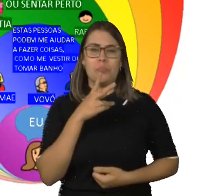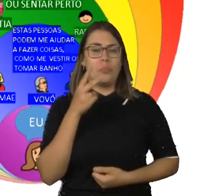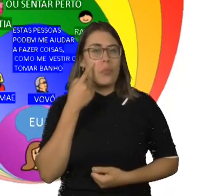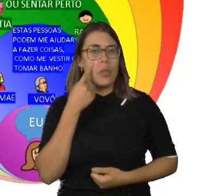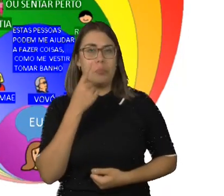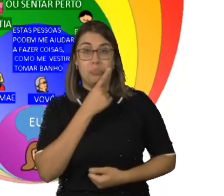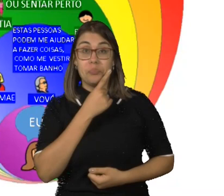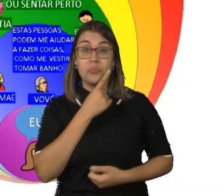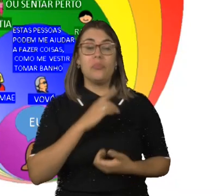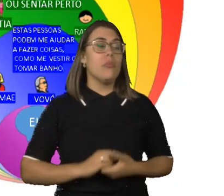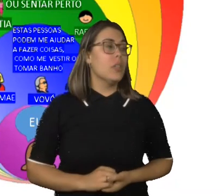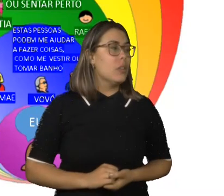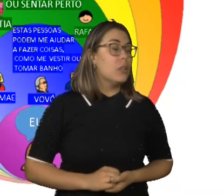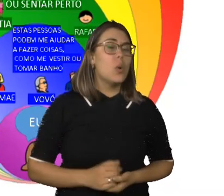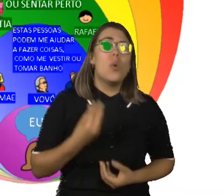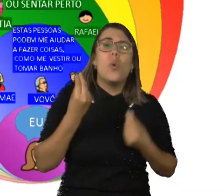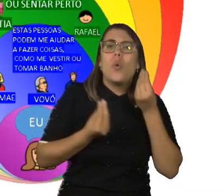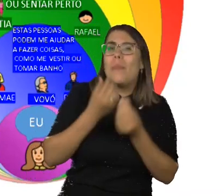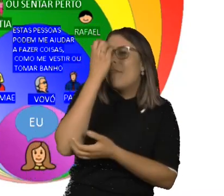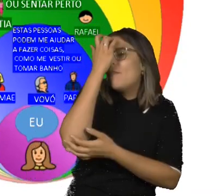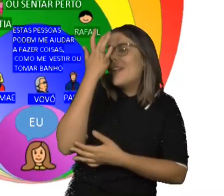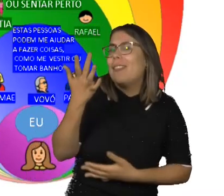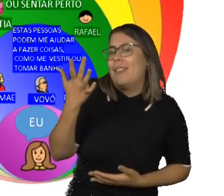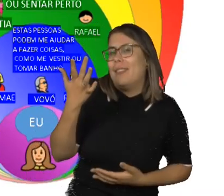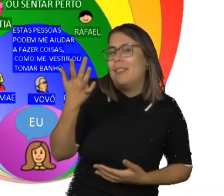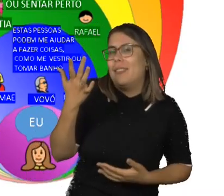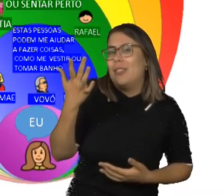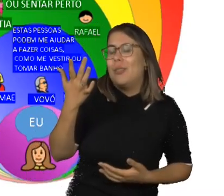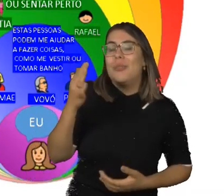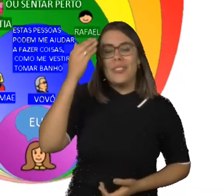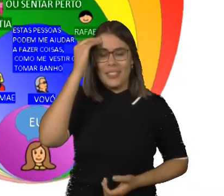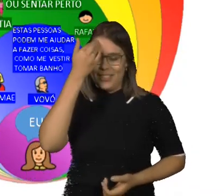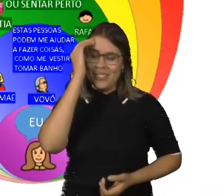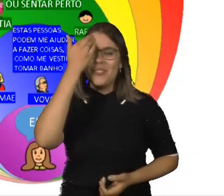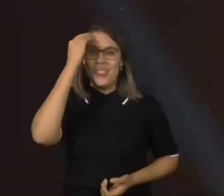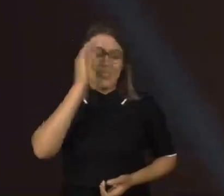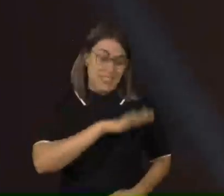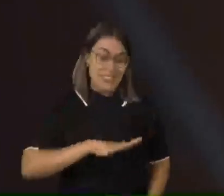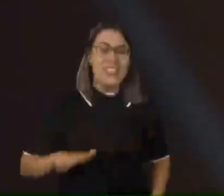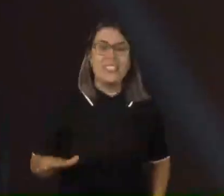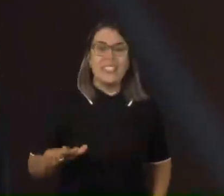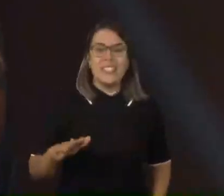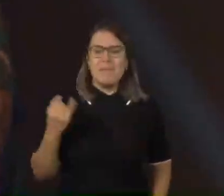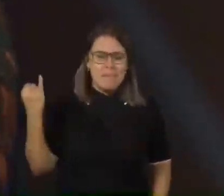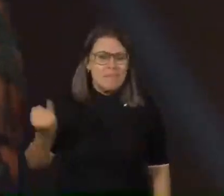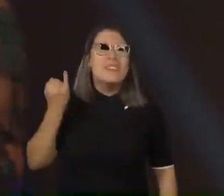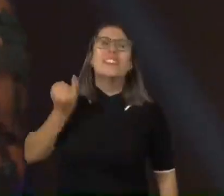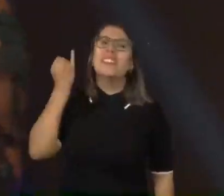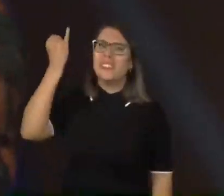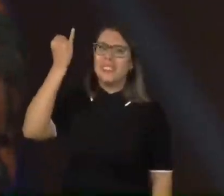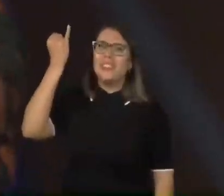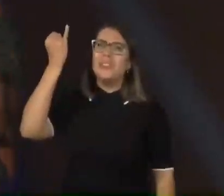uma maneira da gente facilitar o entendimento pelas crianças de uma questão muito importante,